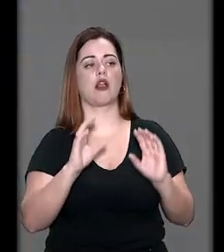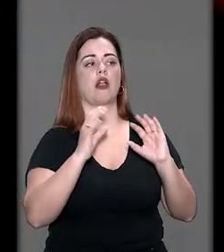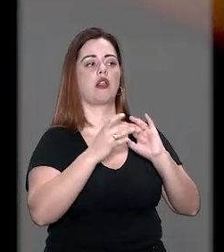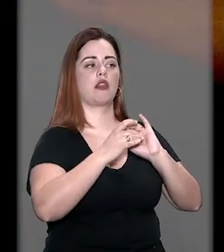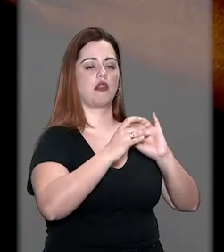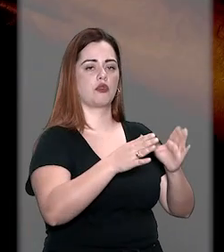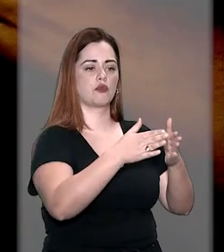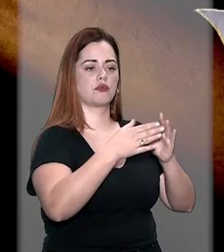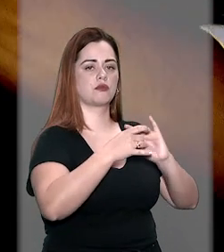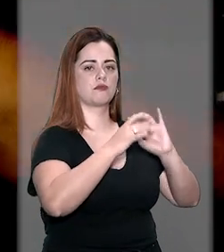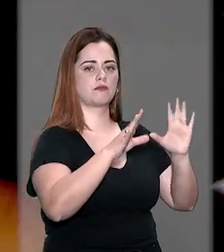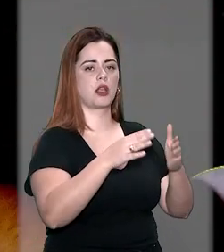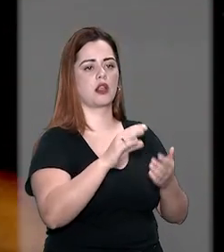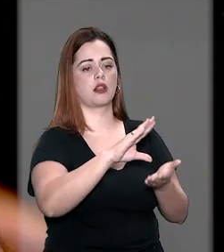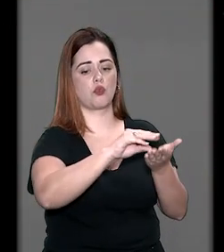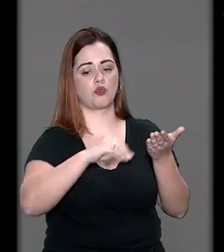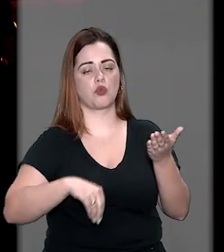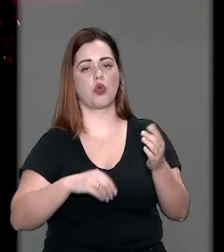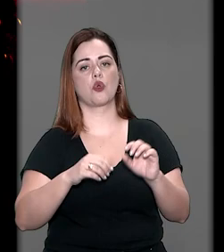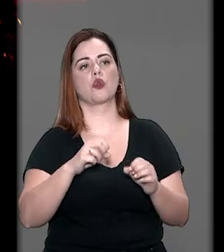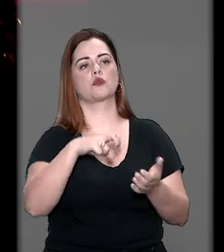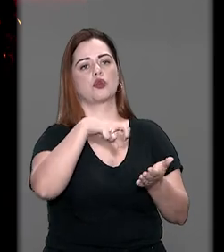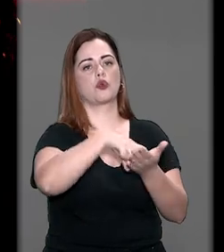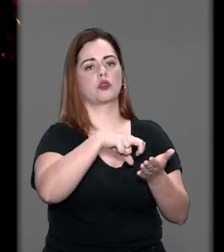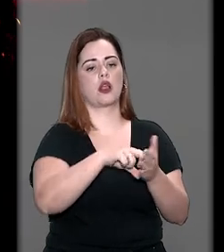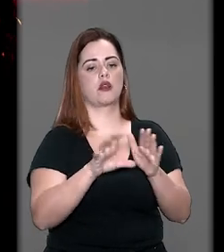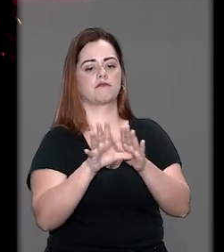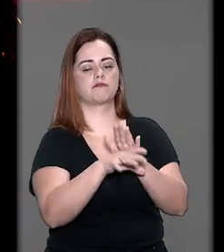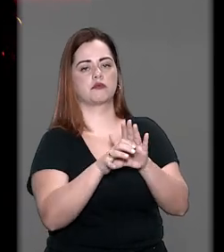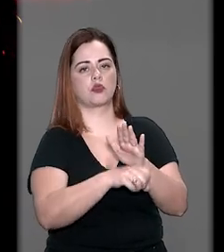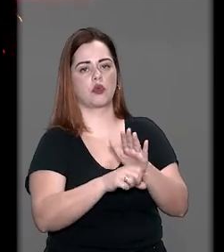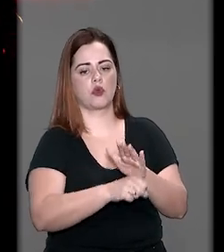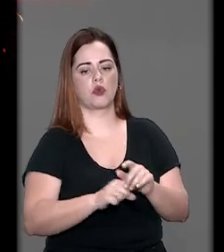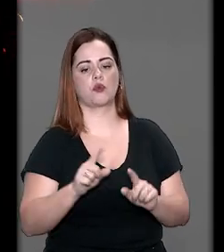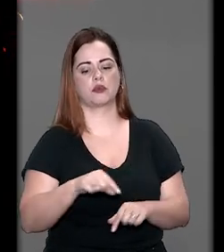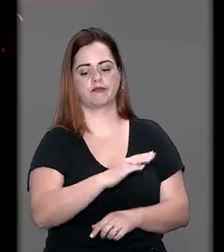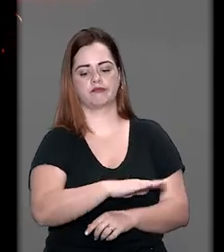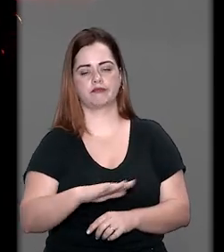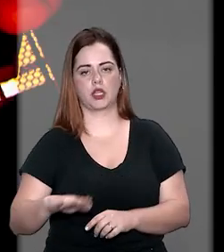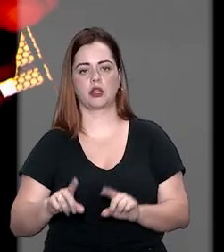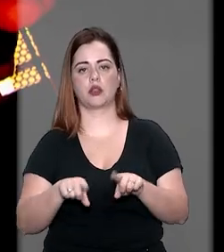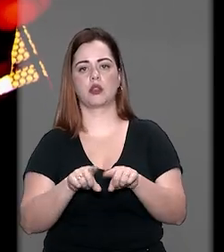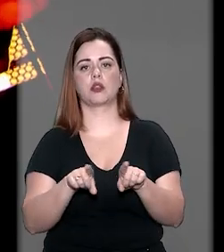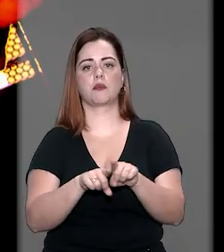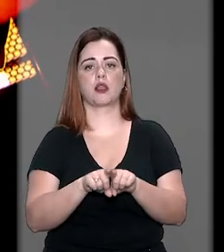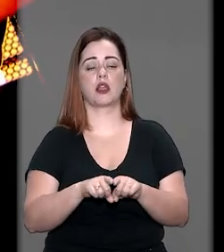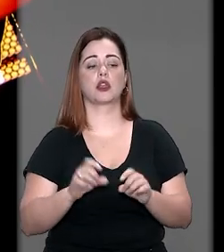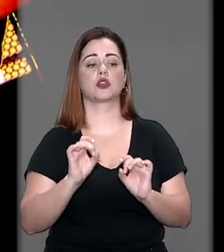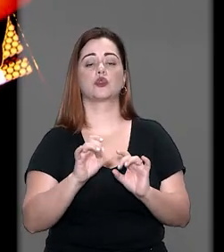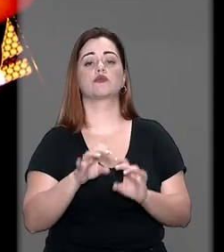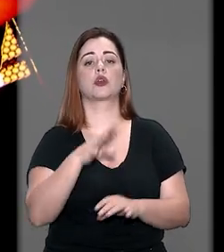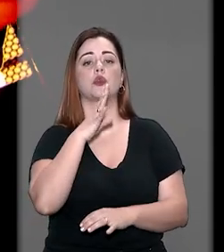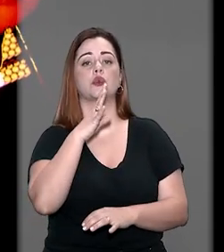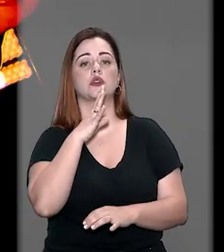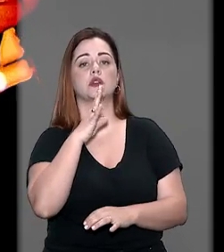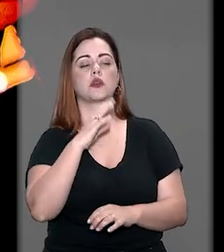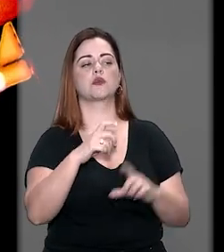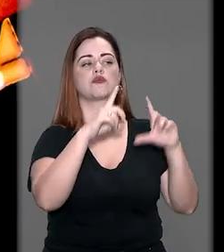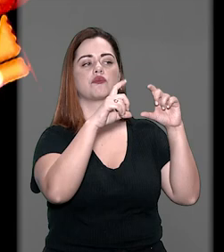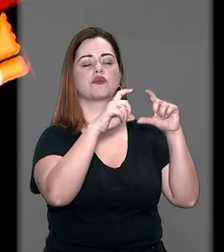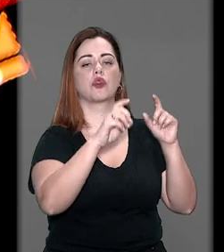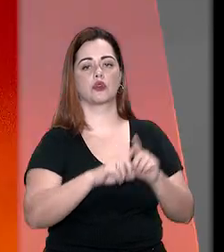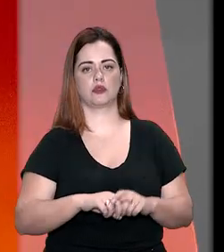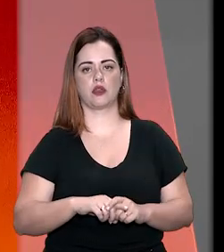concedeu habeas corpus para absolver um homem condenado por roubo e corrupção de menores, com base apenas em reconhecimento